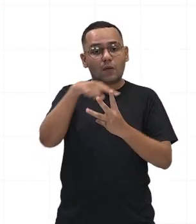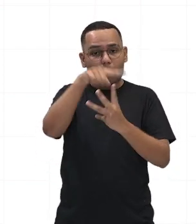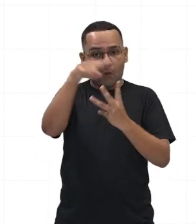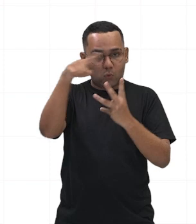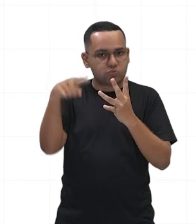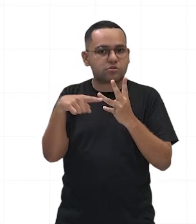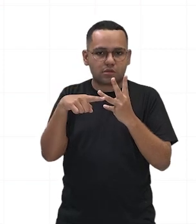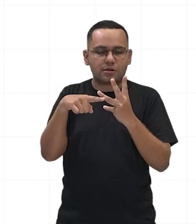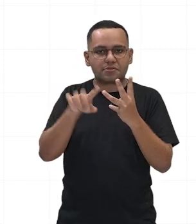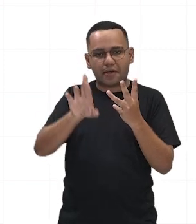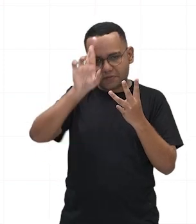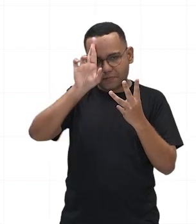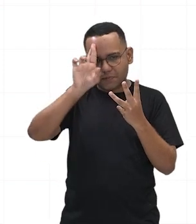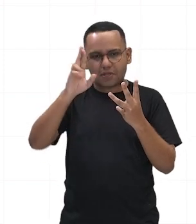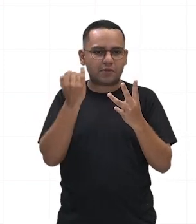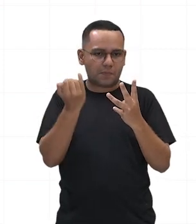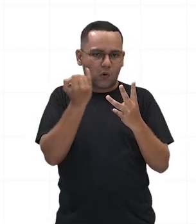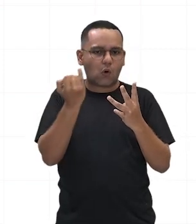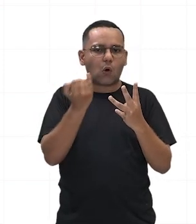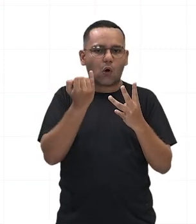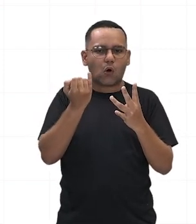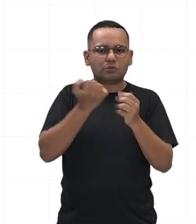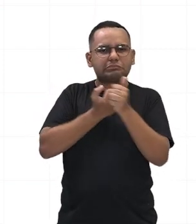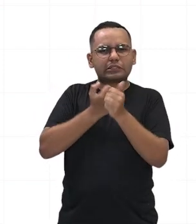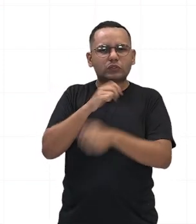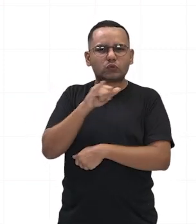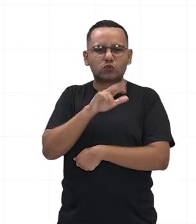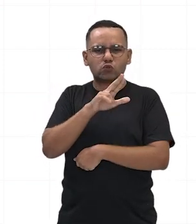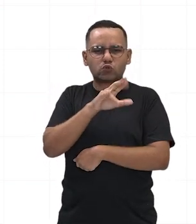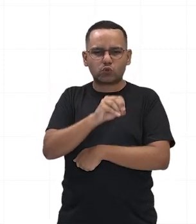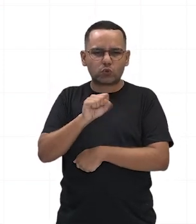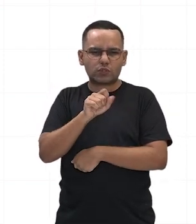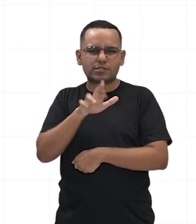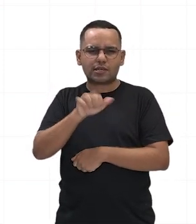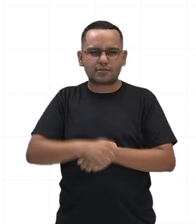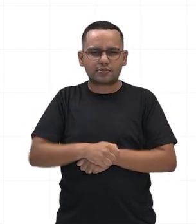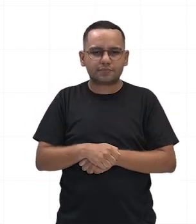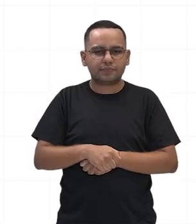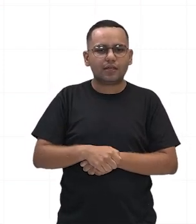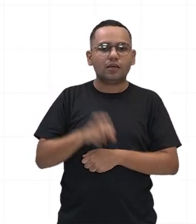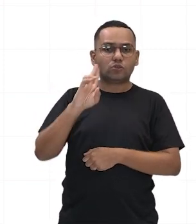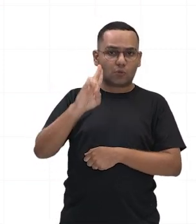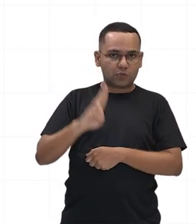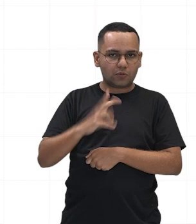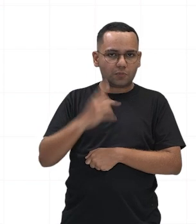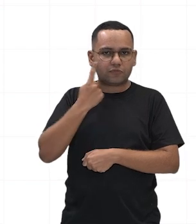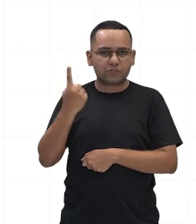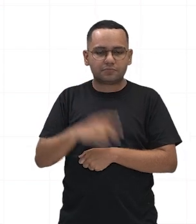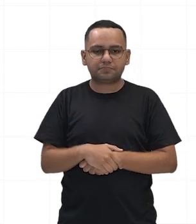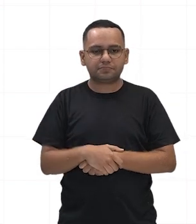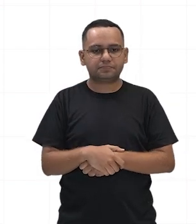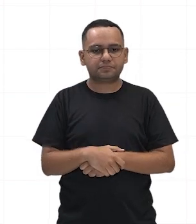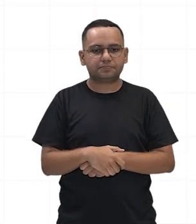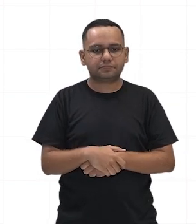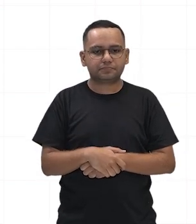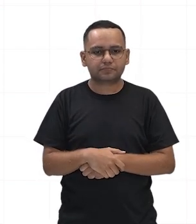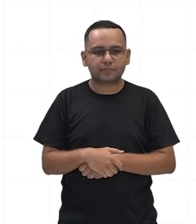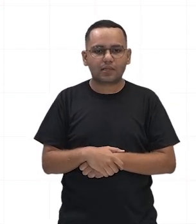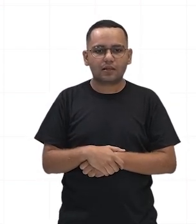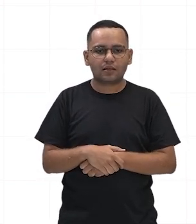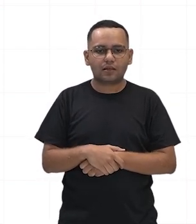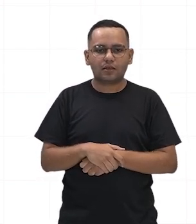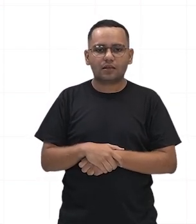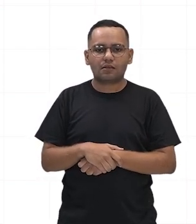partidários de Júlio César, o cônsul Marco Antônio, Lépido, que era chefe da Ordem dos